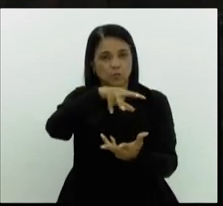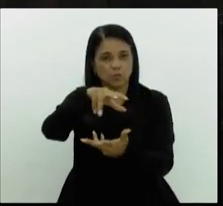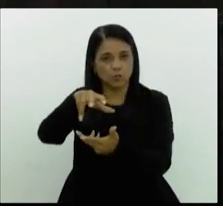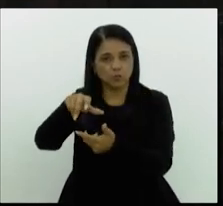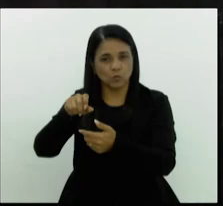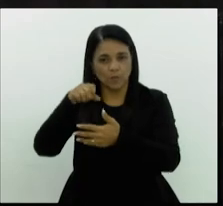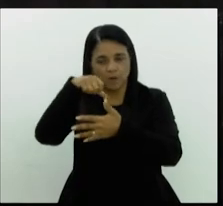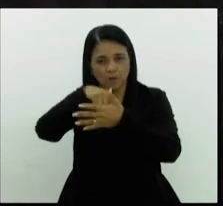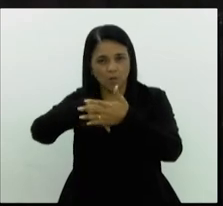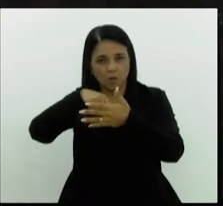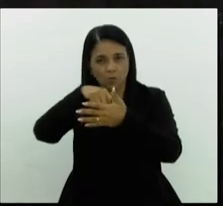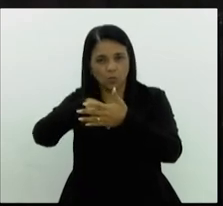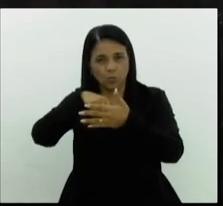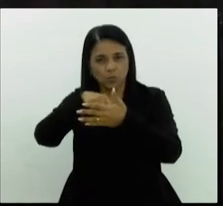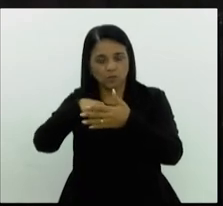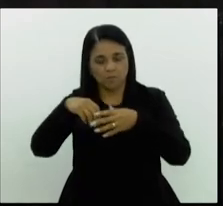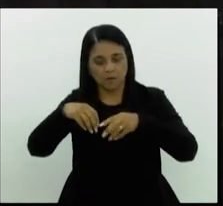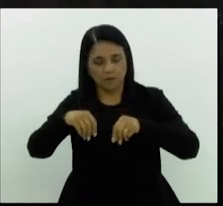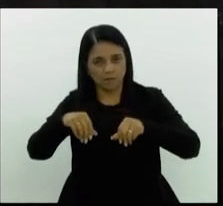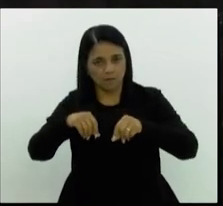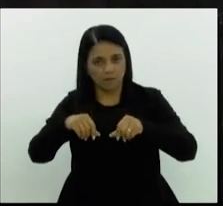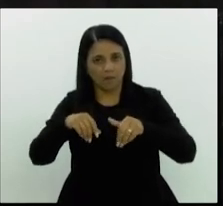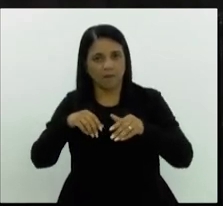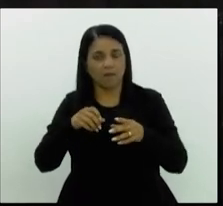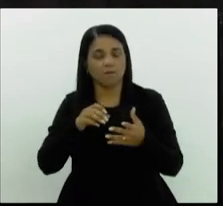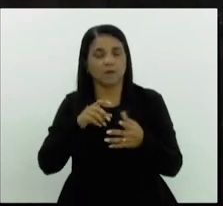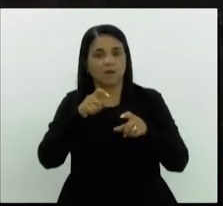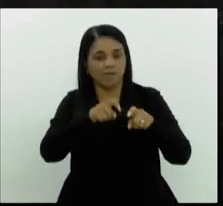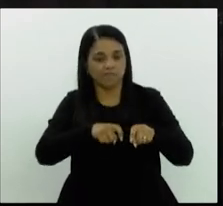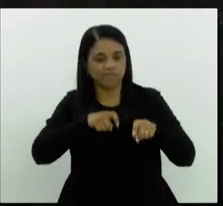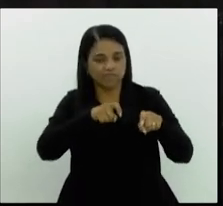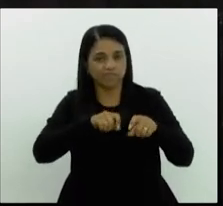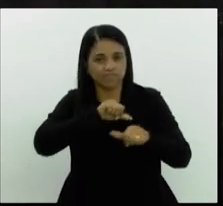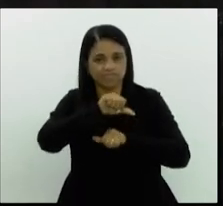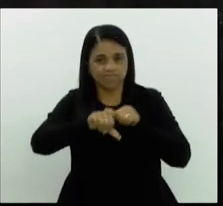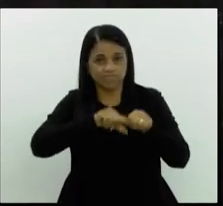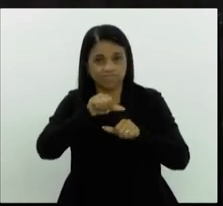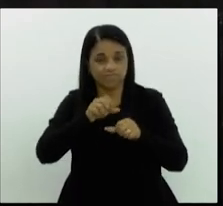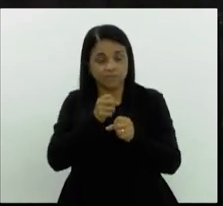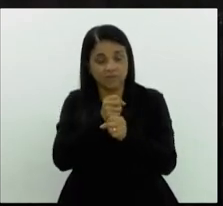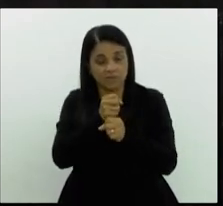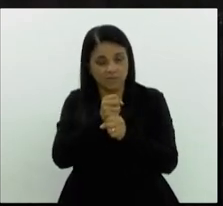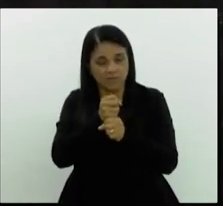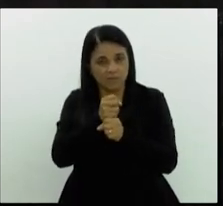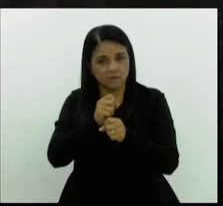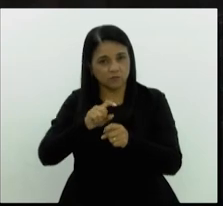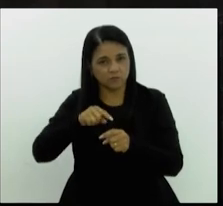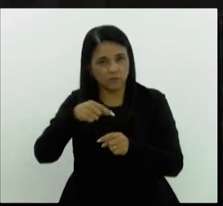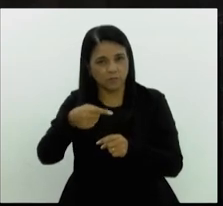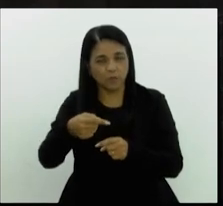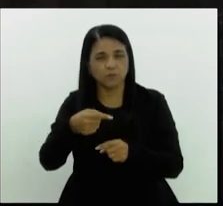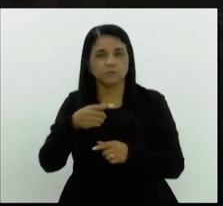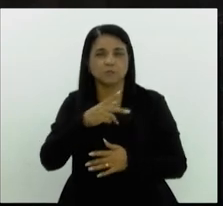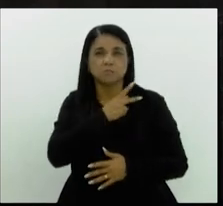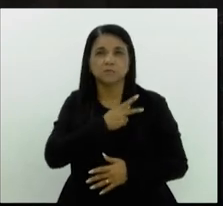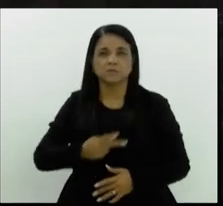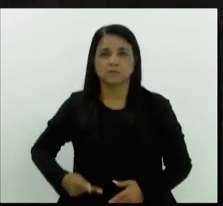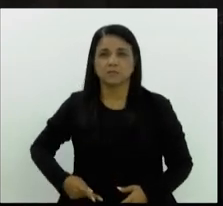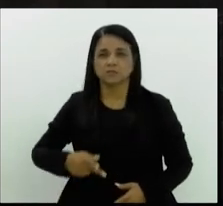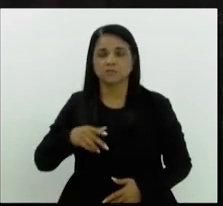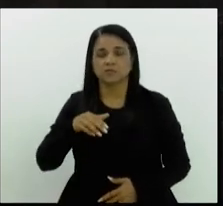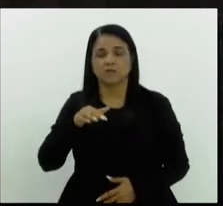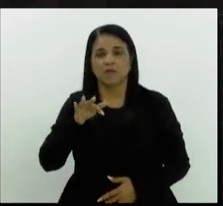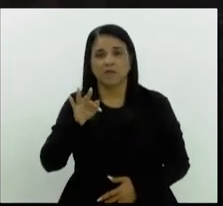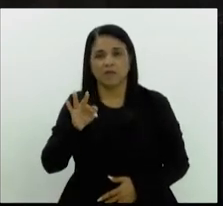pela Reforma Agrária. Anos depois, aqui no Brasil, sobre a presidência de Fernando Henrique Cardoso, em